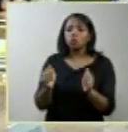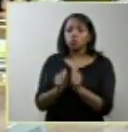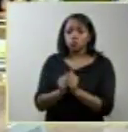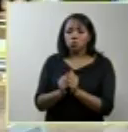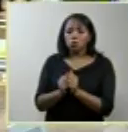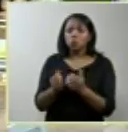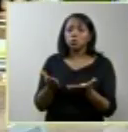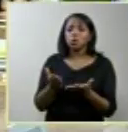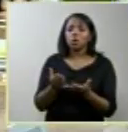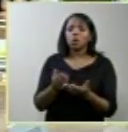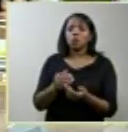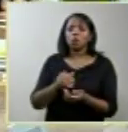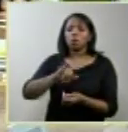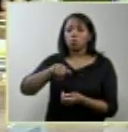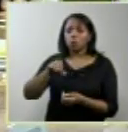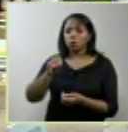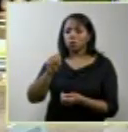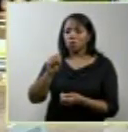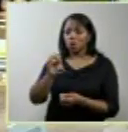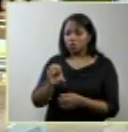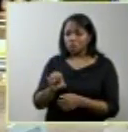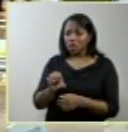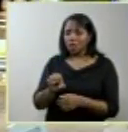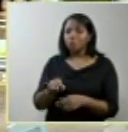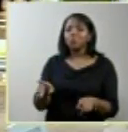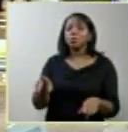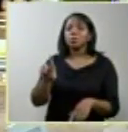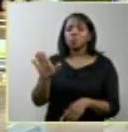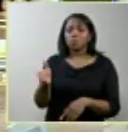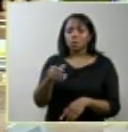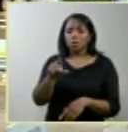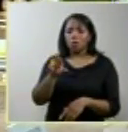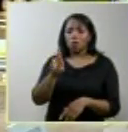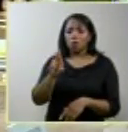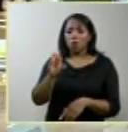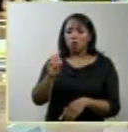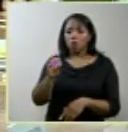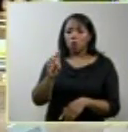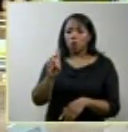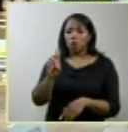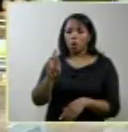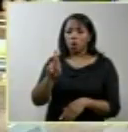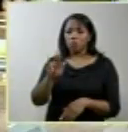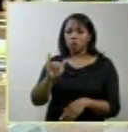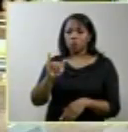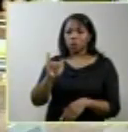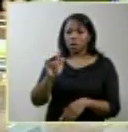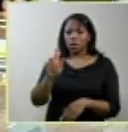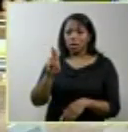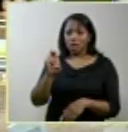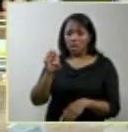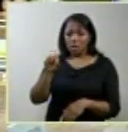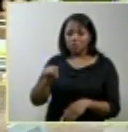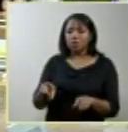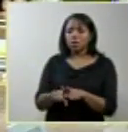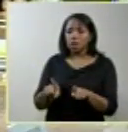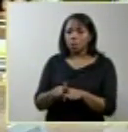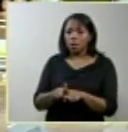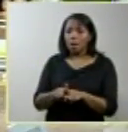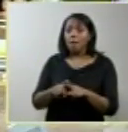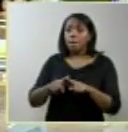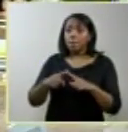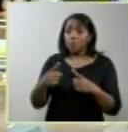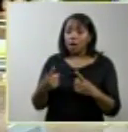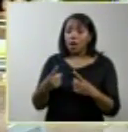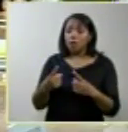Rodrigues que corajosamente encampou a causa mas coautora material ainda não formal